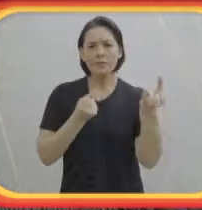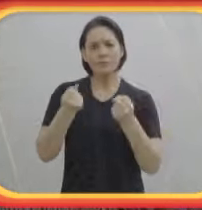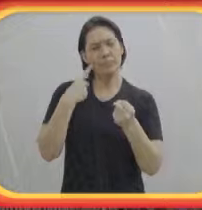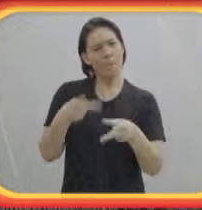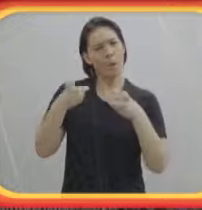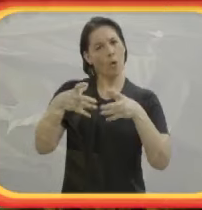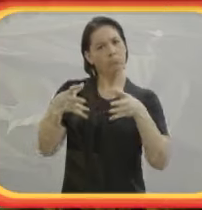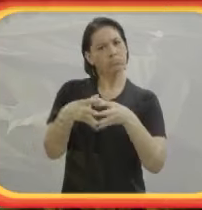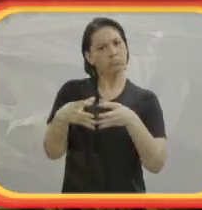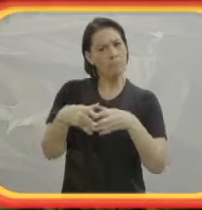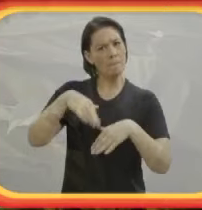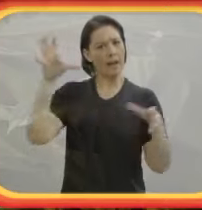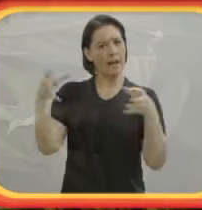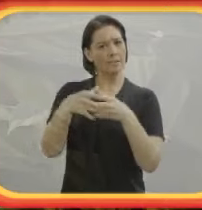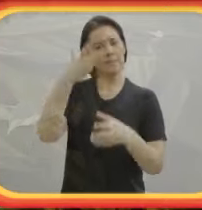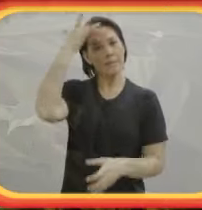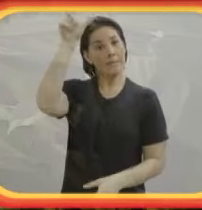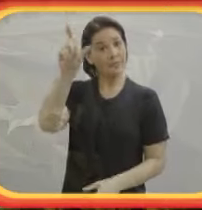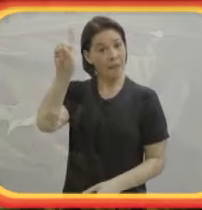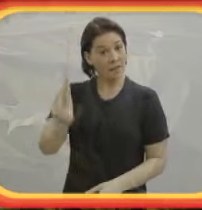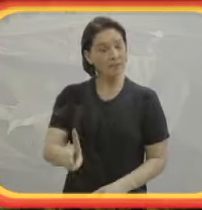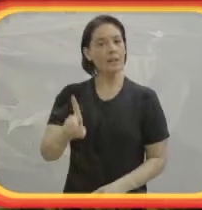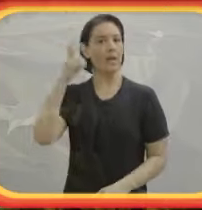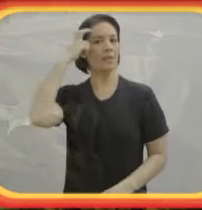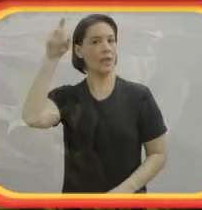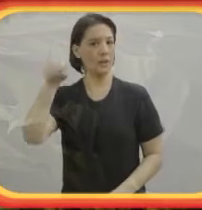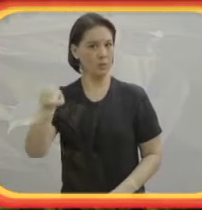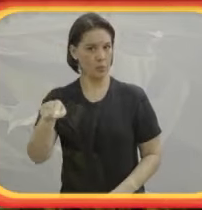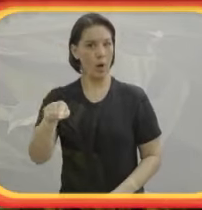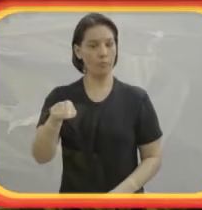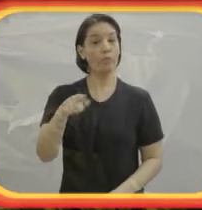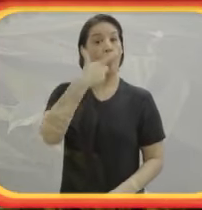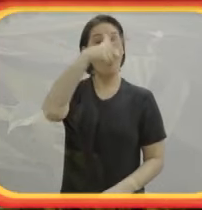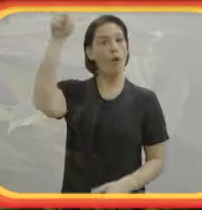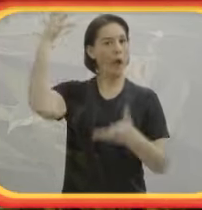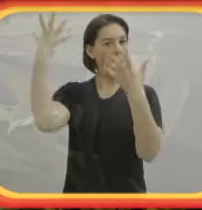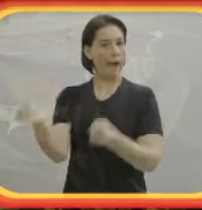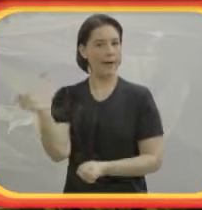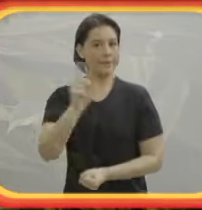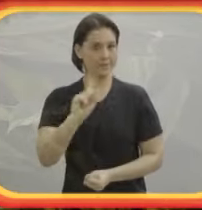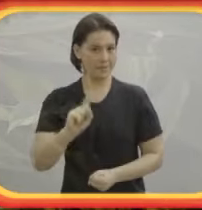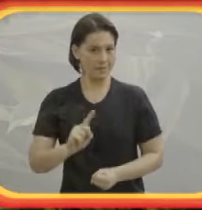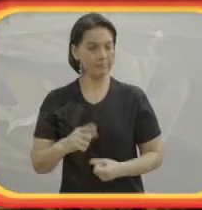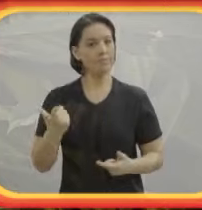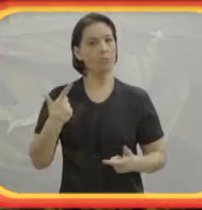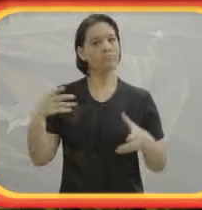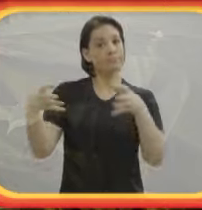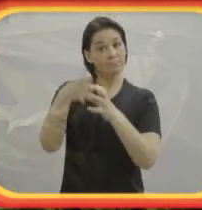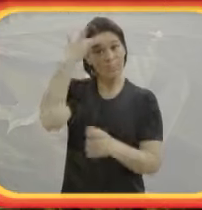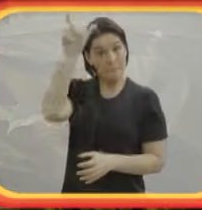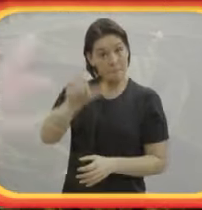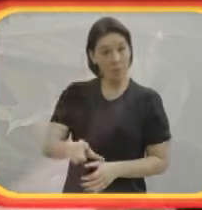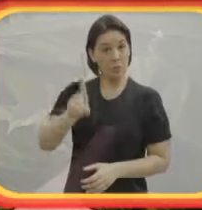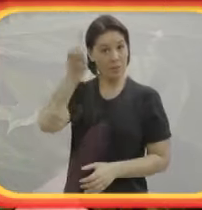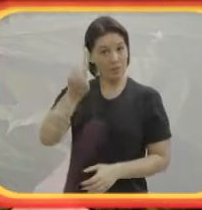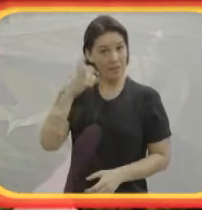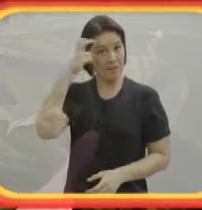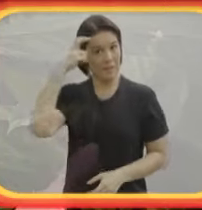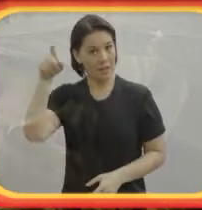feliz, alegre. E aí, durante as inscrições, a gente recebeu um número de pessoas com deficiência intelectual, que para